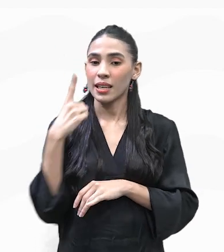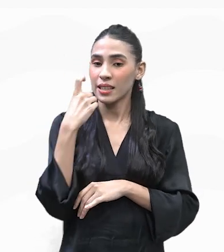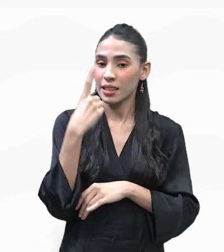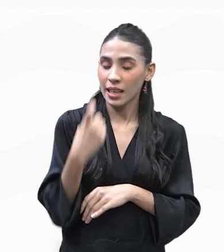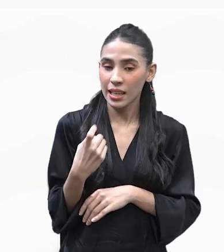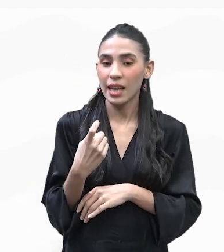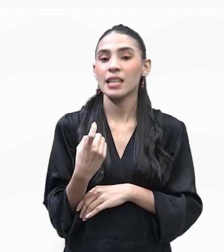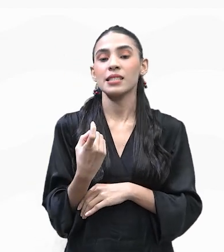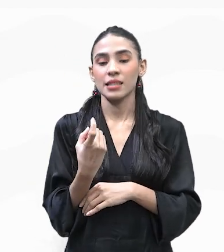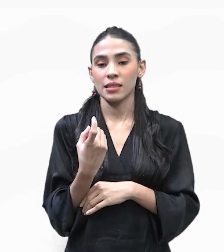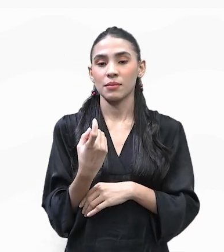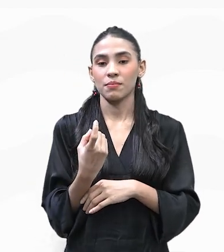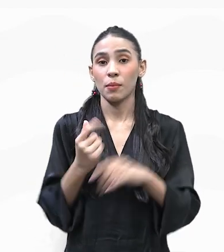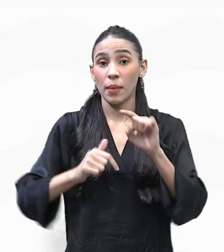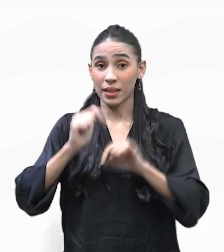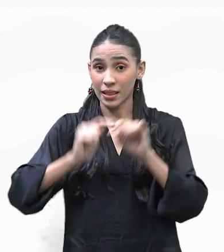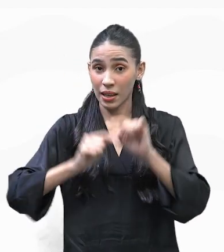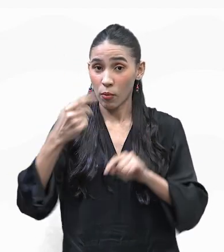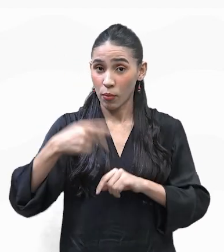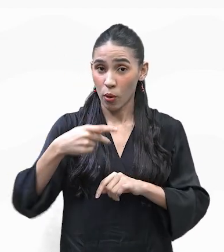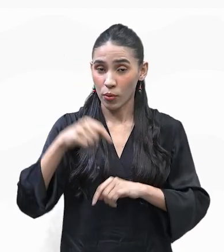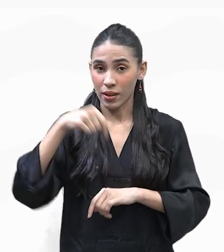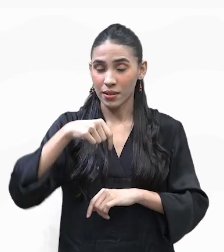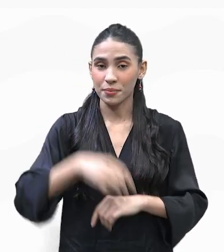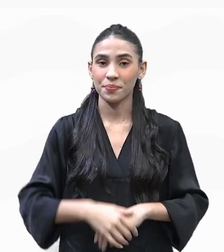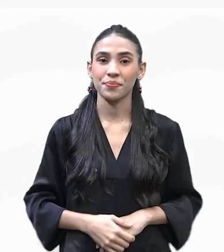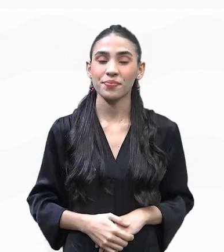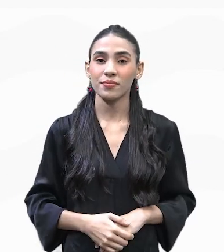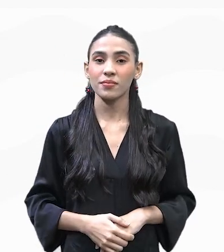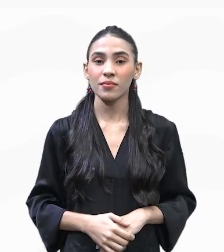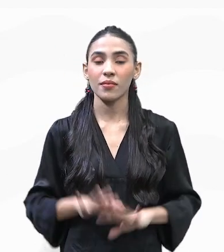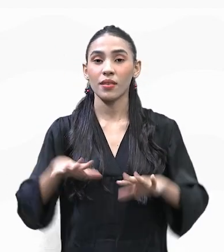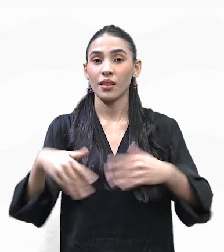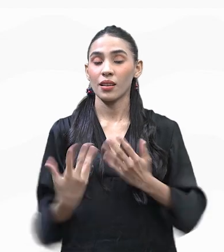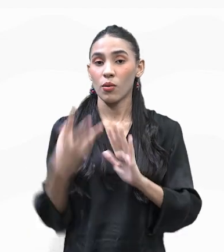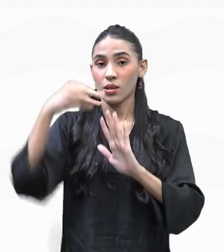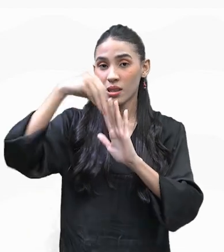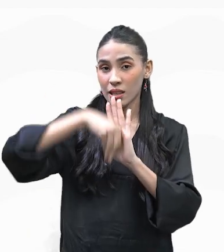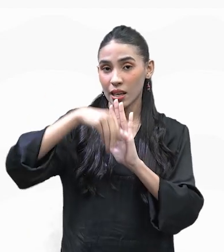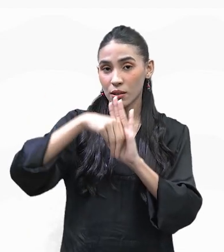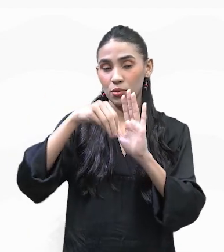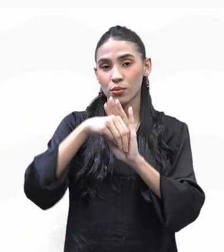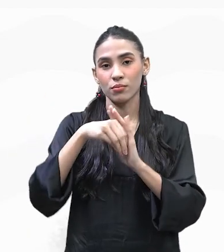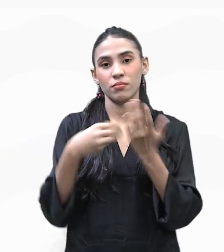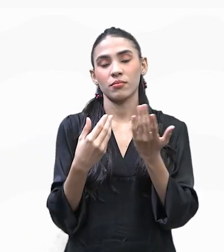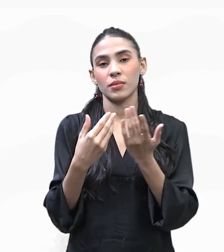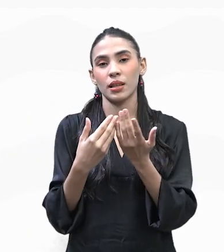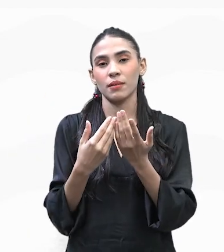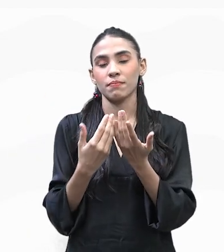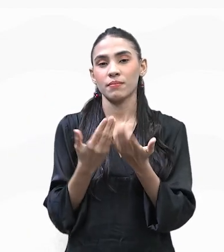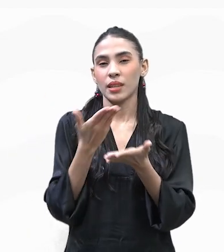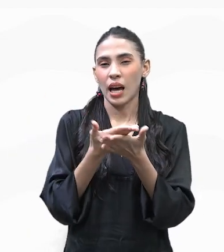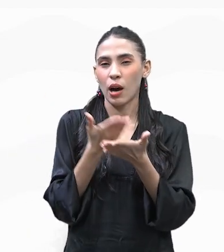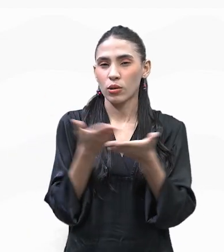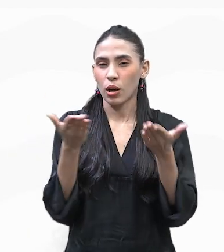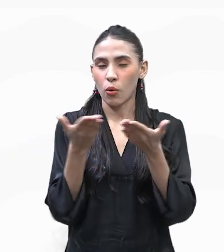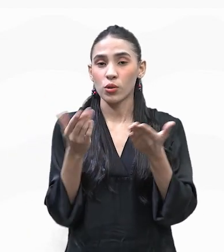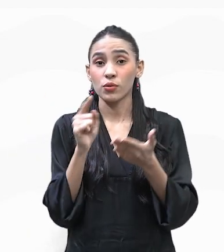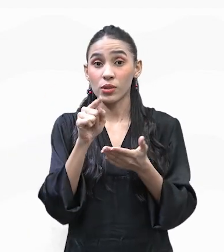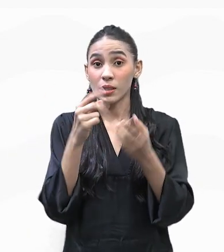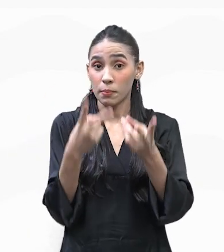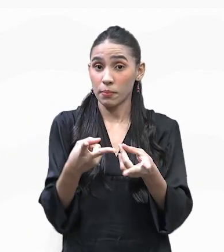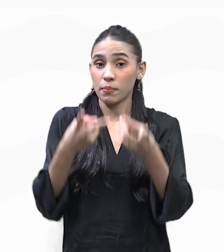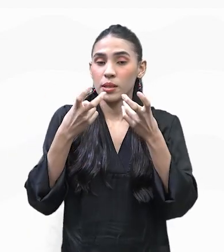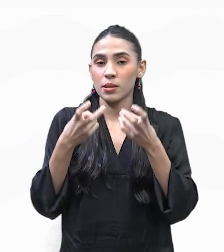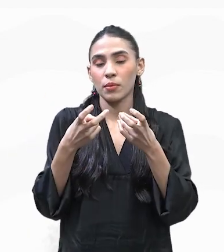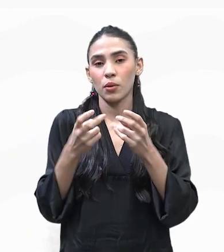autenticidade. Certo? Então, dentro desse panorama que nós acabamos de ver, nós podemos